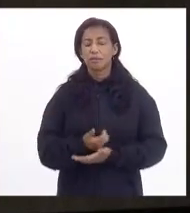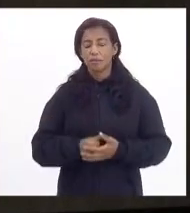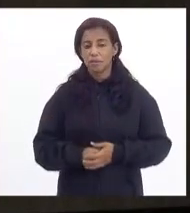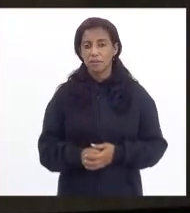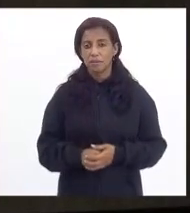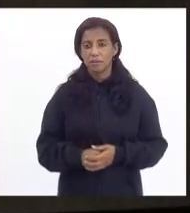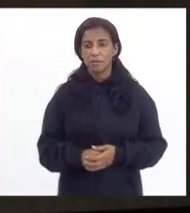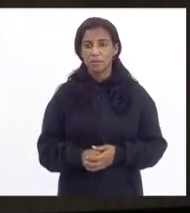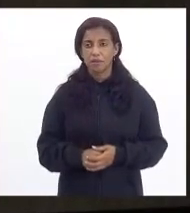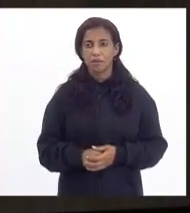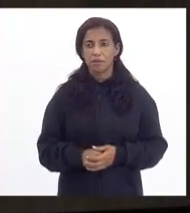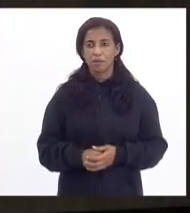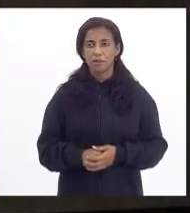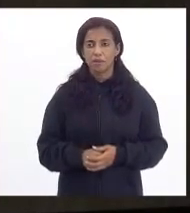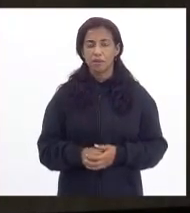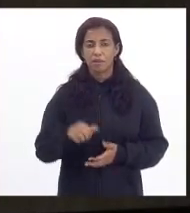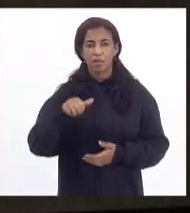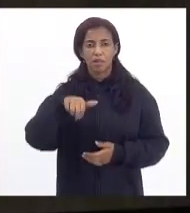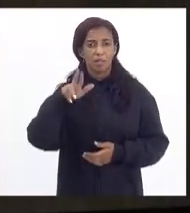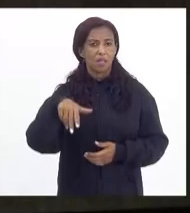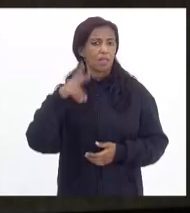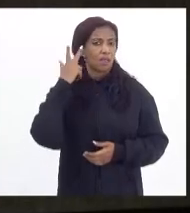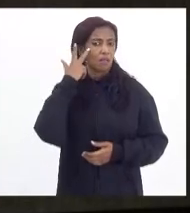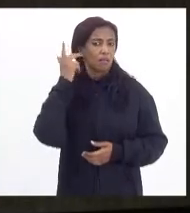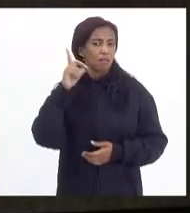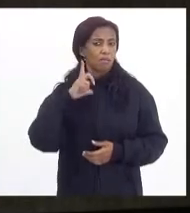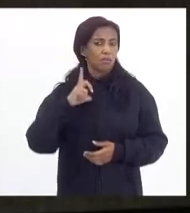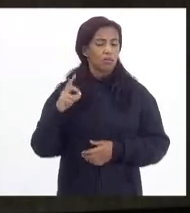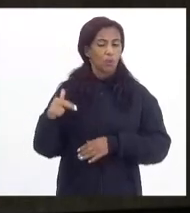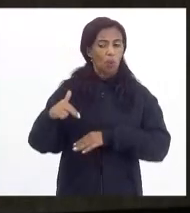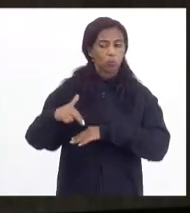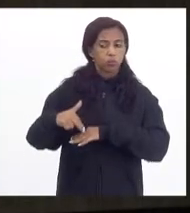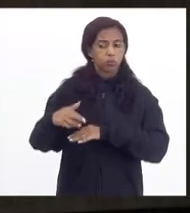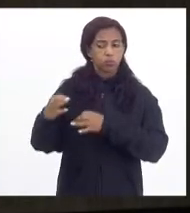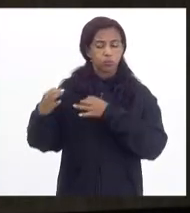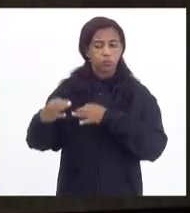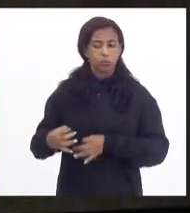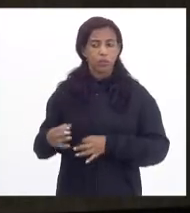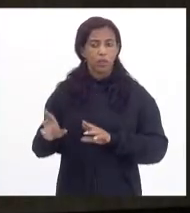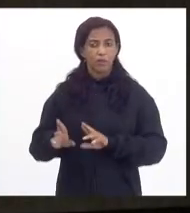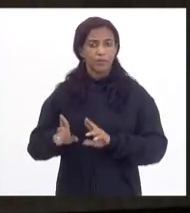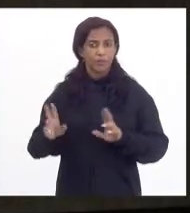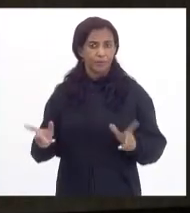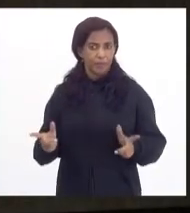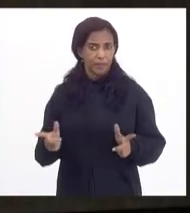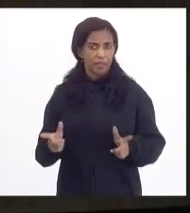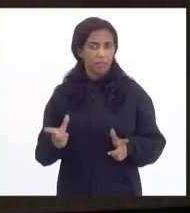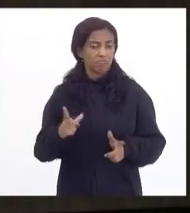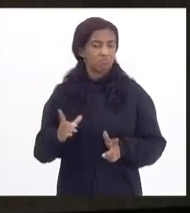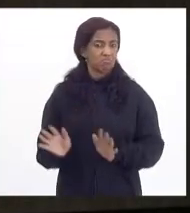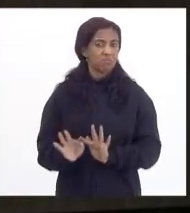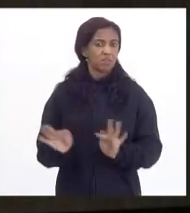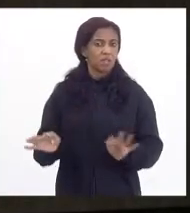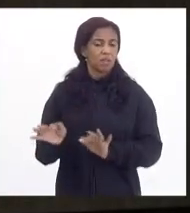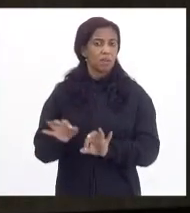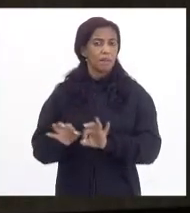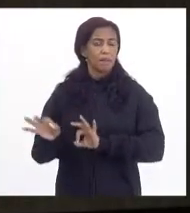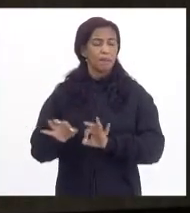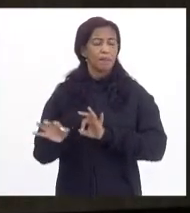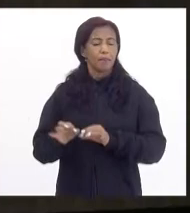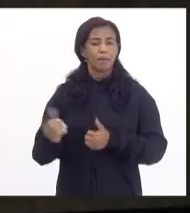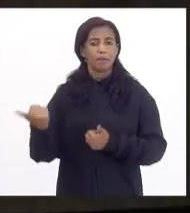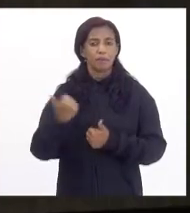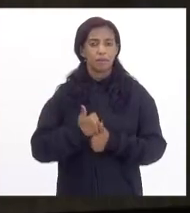Tia Ju? Quem naturalmente tinha uma posição efetiva, diferente, simplesmente preparava o seu